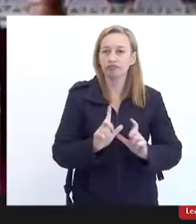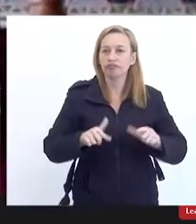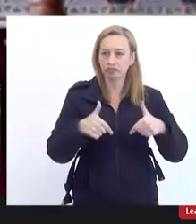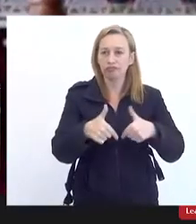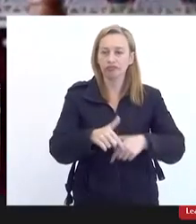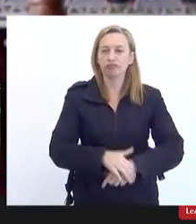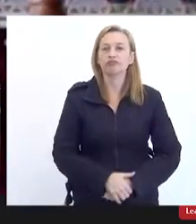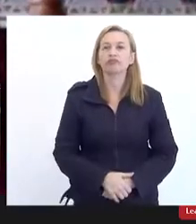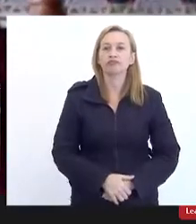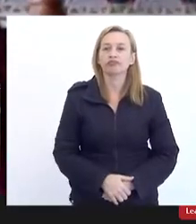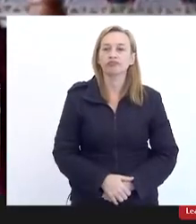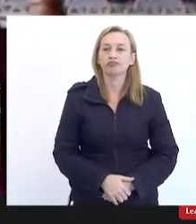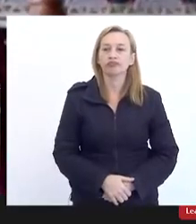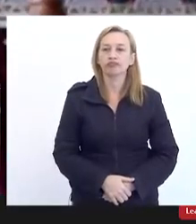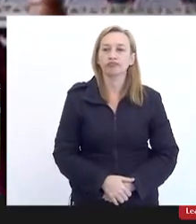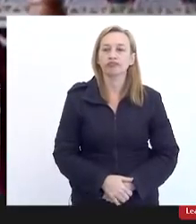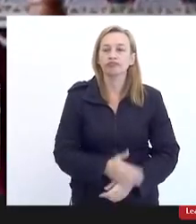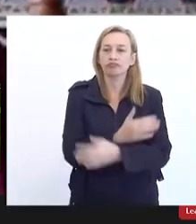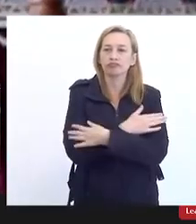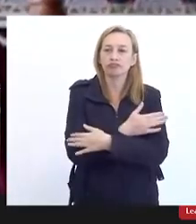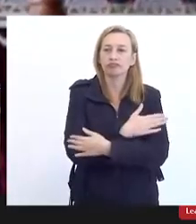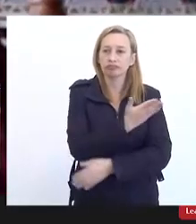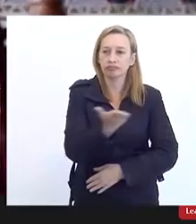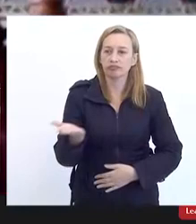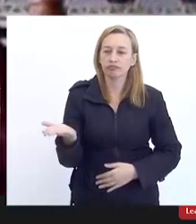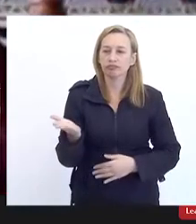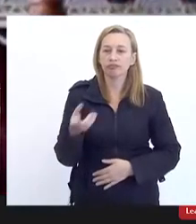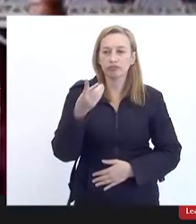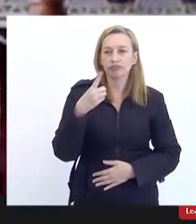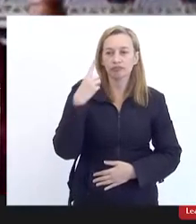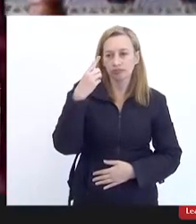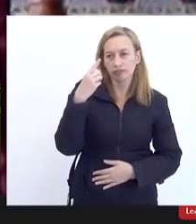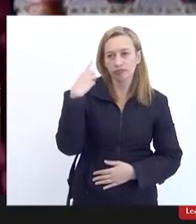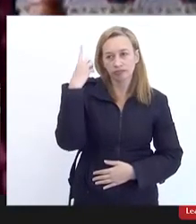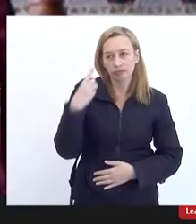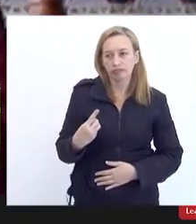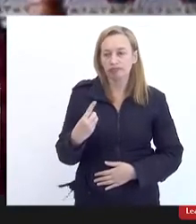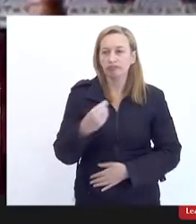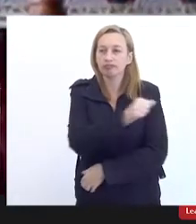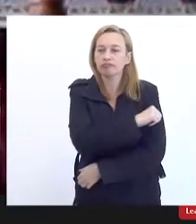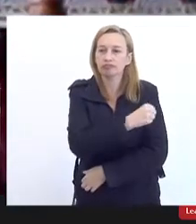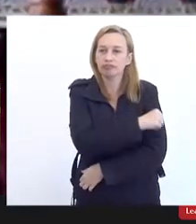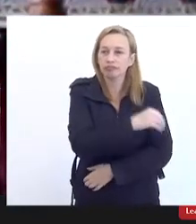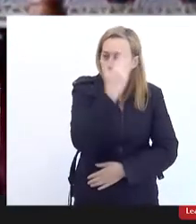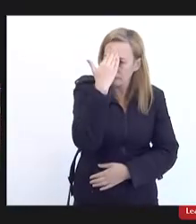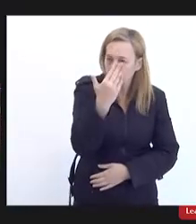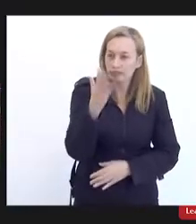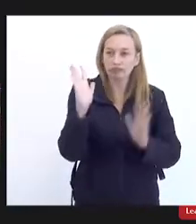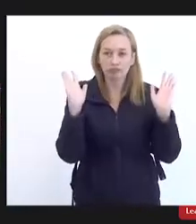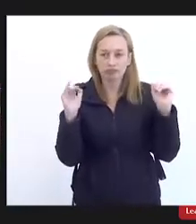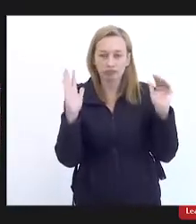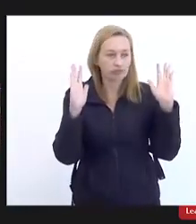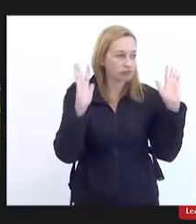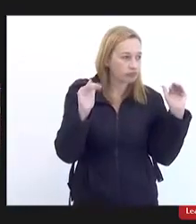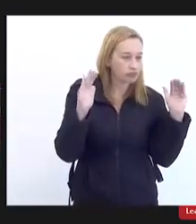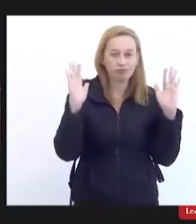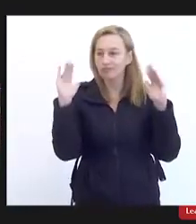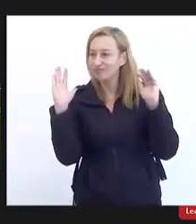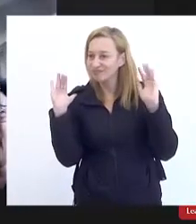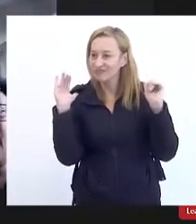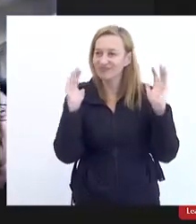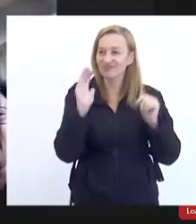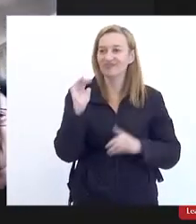abraço para todo mundo obrigada Dani obrigada Rejane força Paulinho obrigada